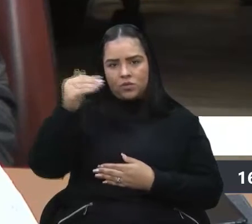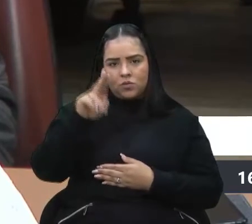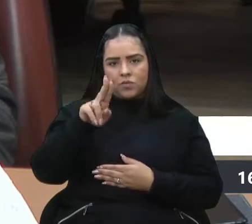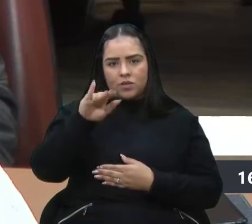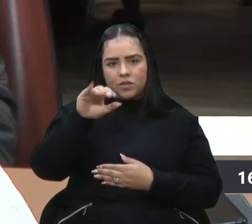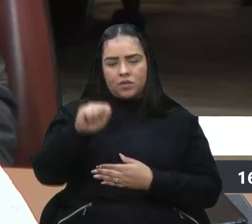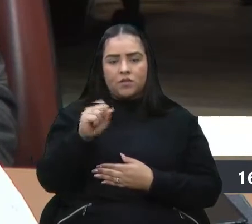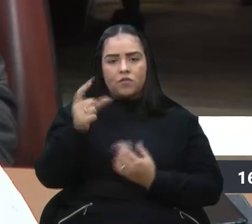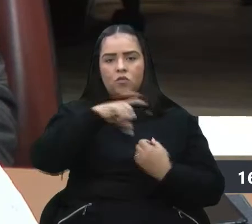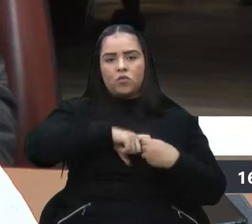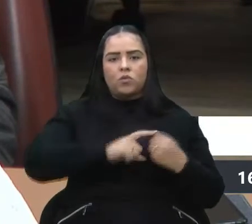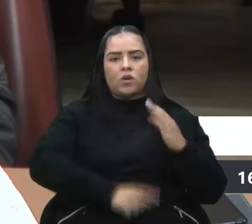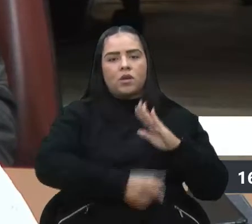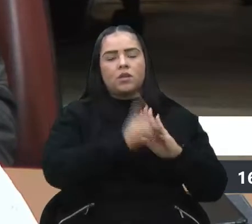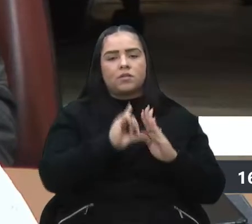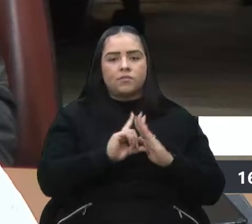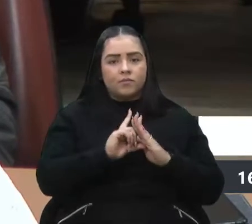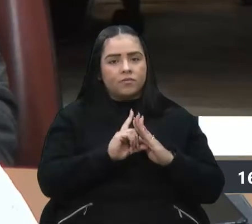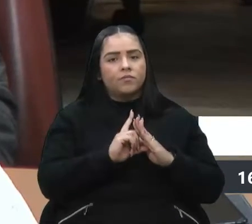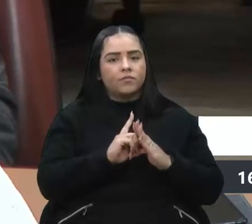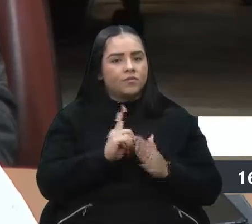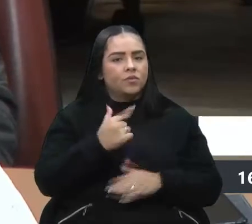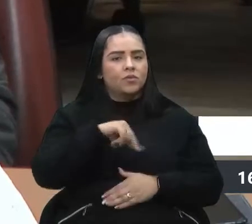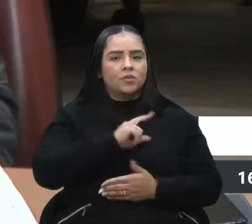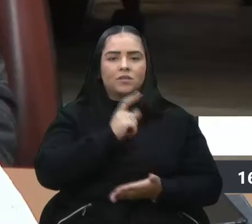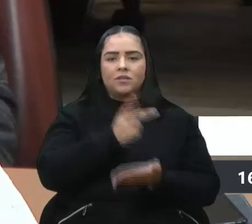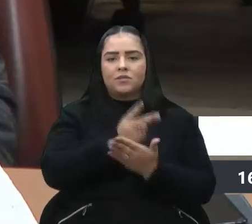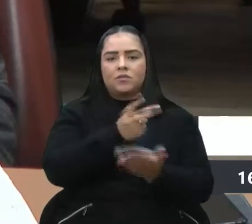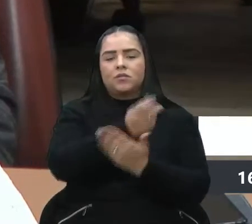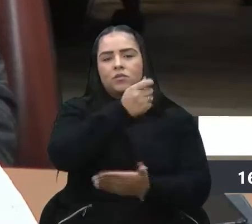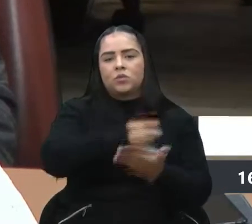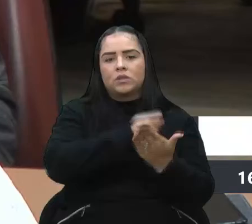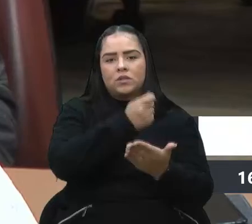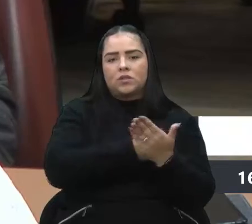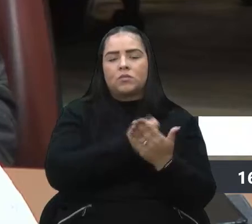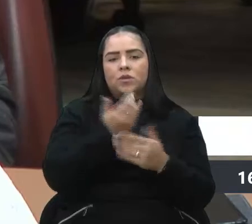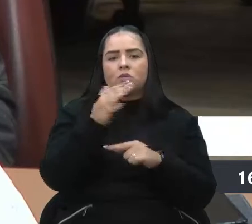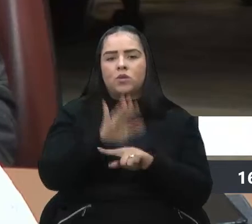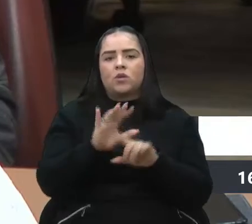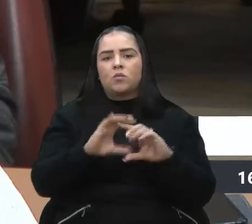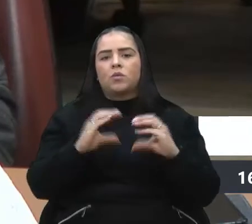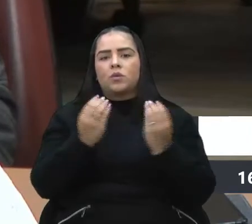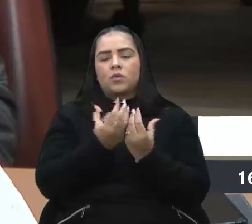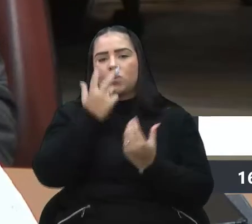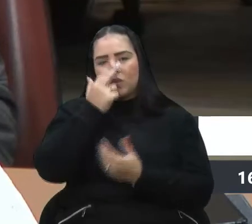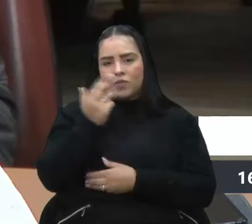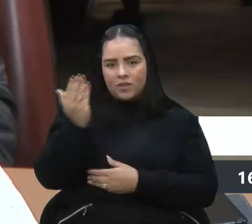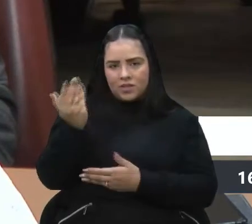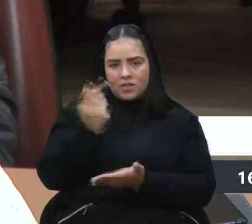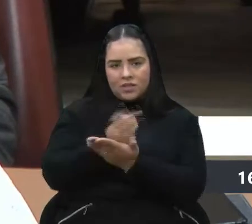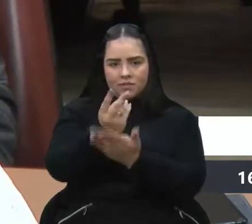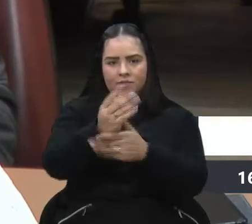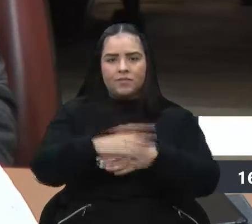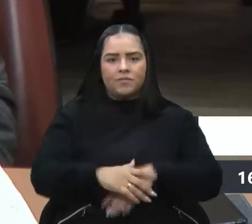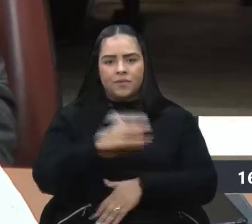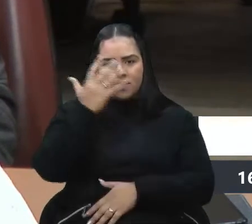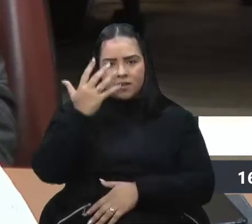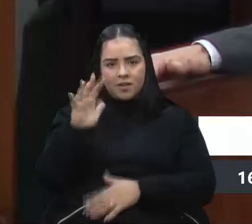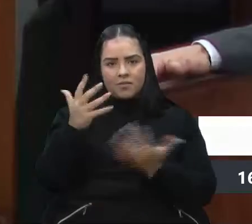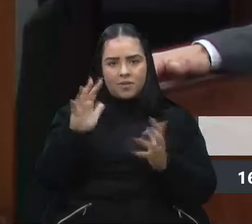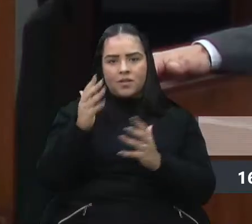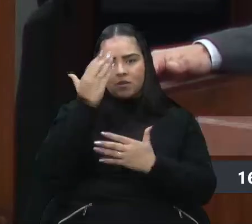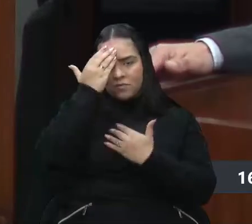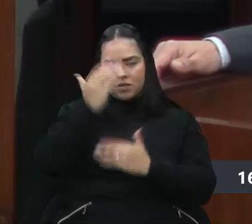voltasse o quanto antes, e estaremos sempre lutando em prol da comunidade, como o senhor está sempre. Parabéns e obrigado pela